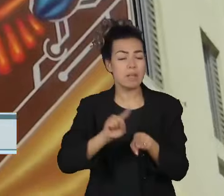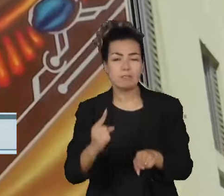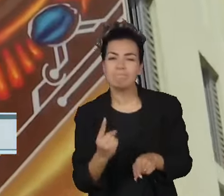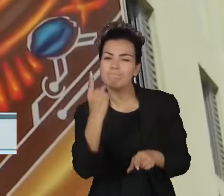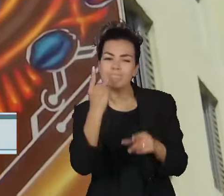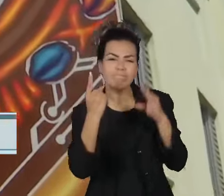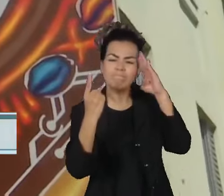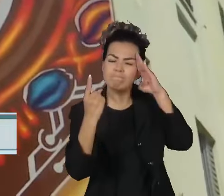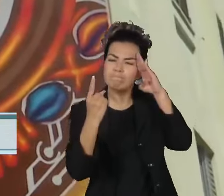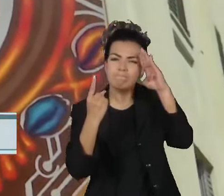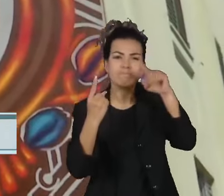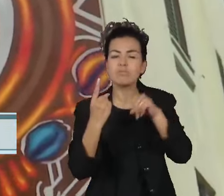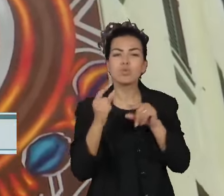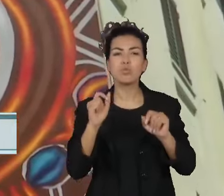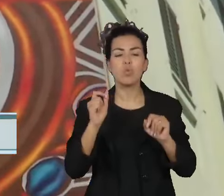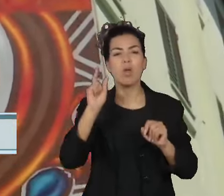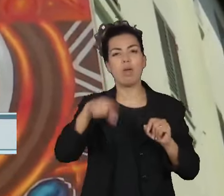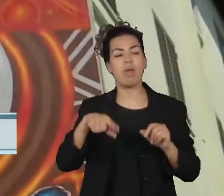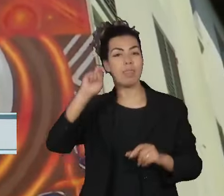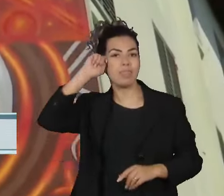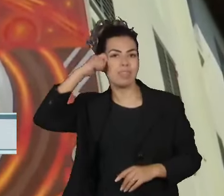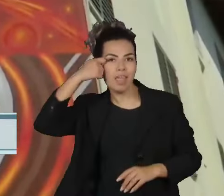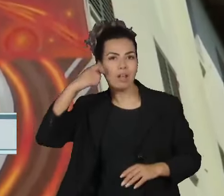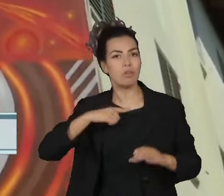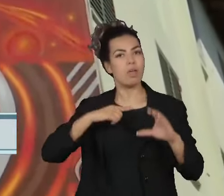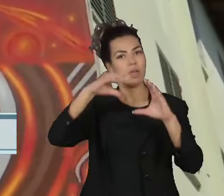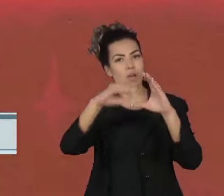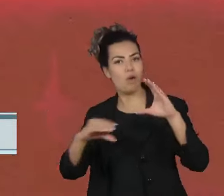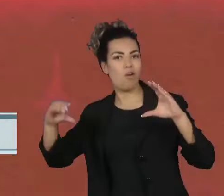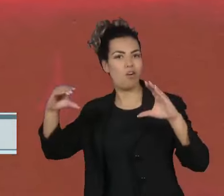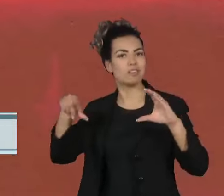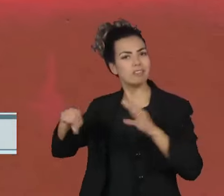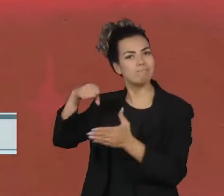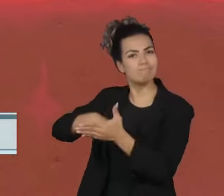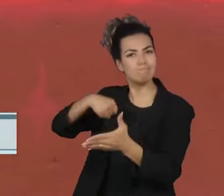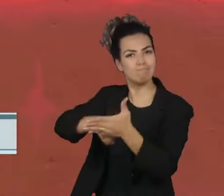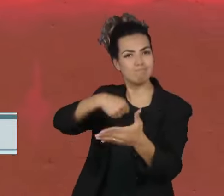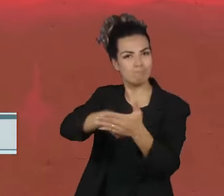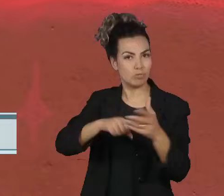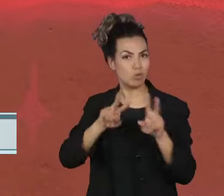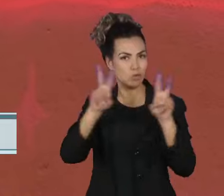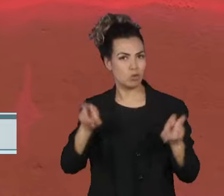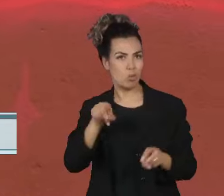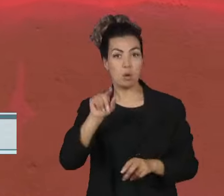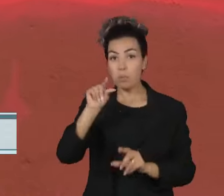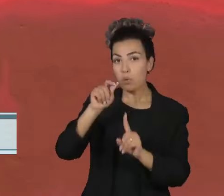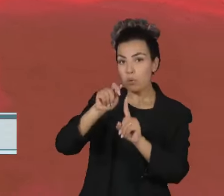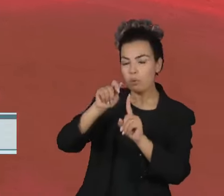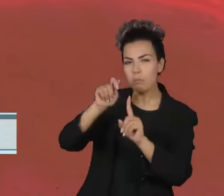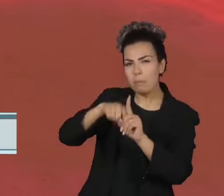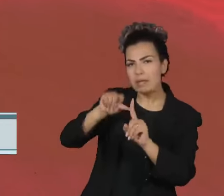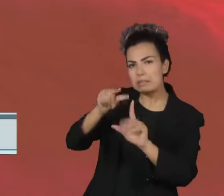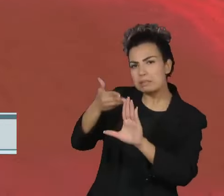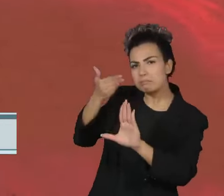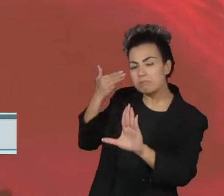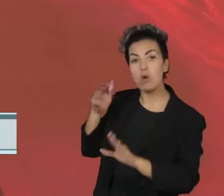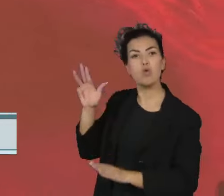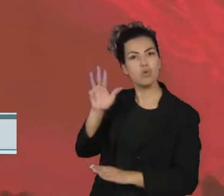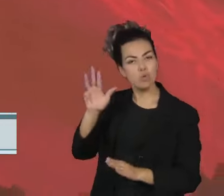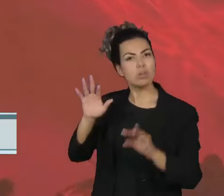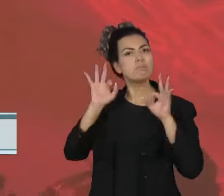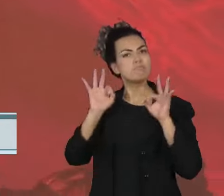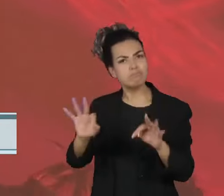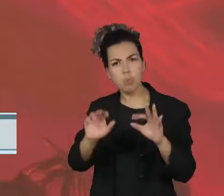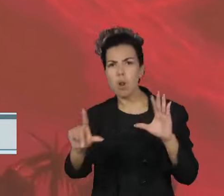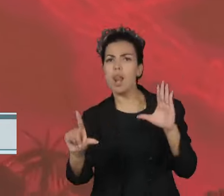é a luta pela questão das cotas raciais. No último mês, uma lei sancionada pelo presidente da República reconheceu o